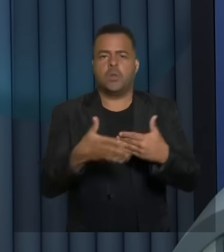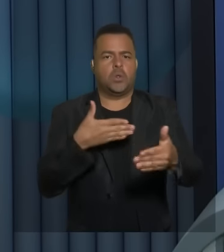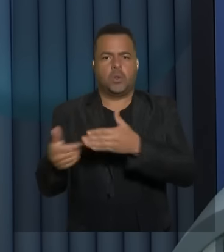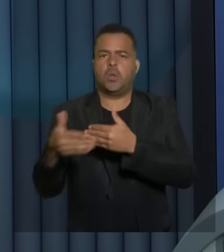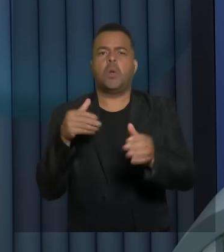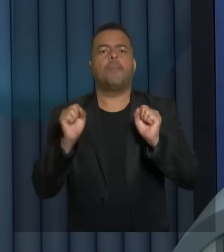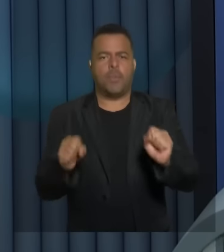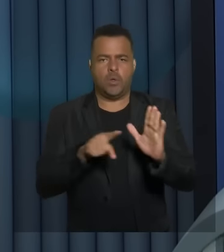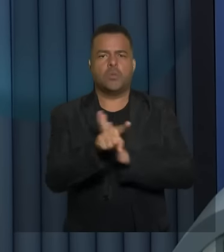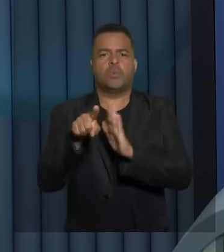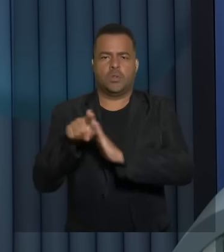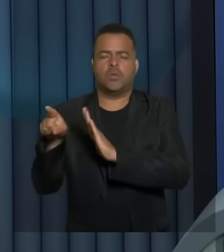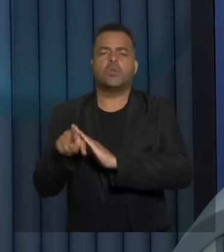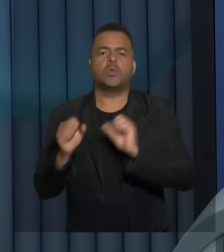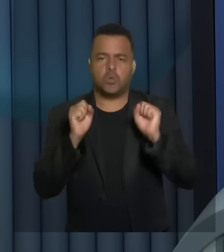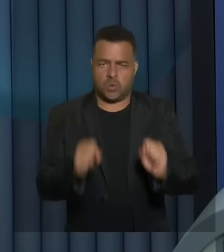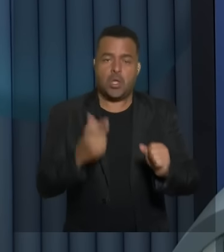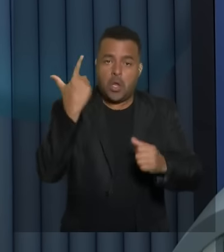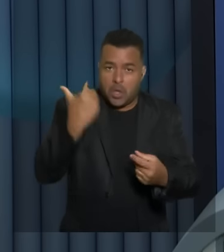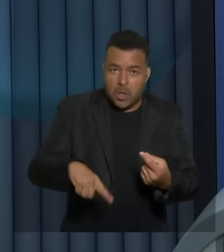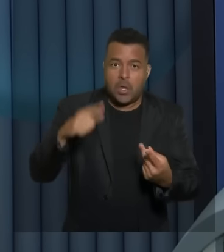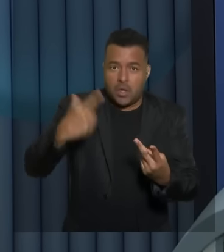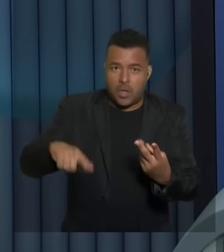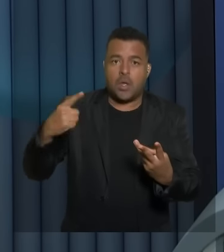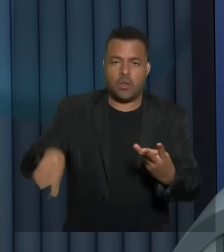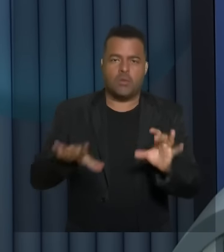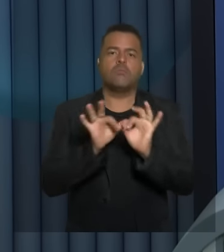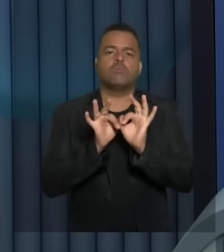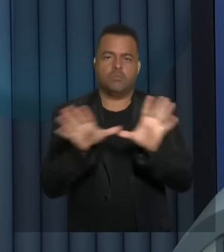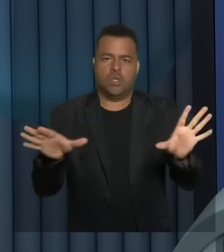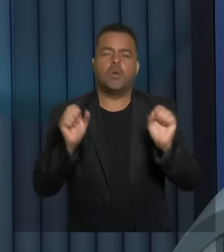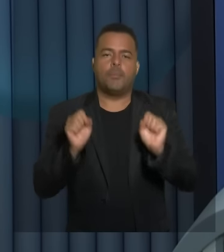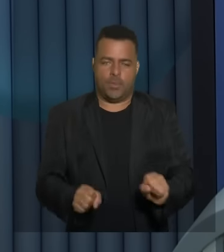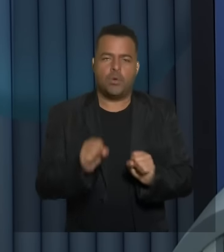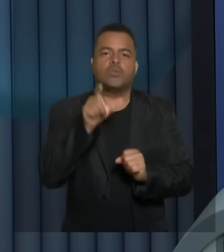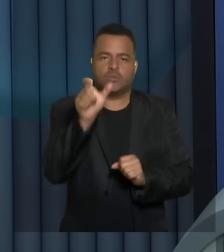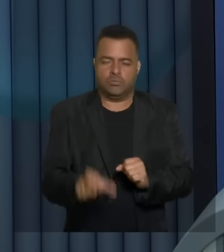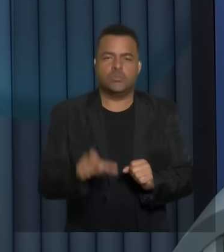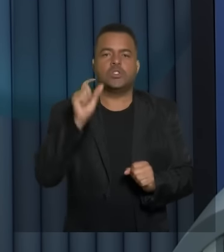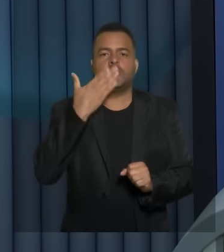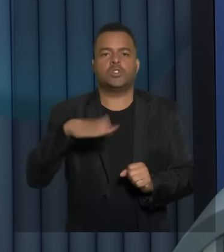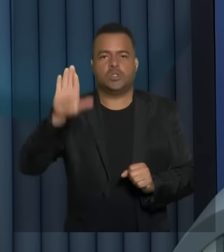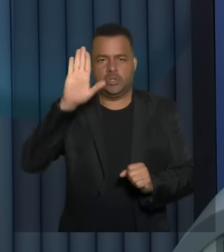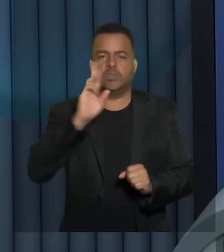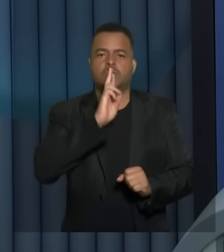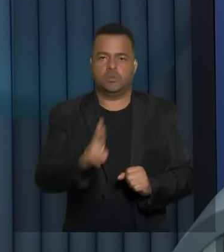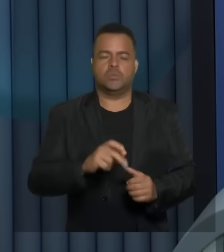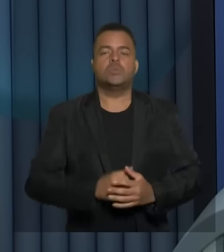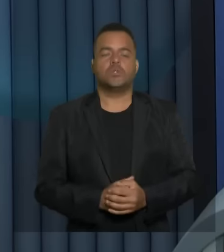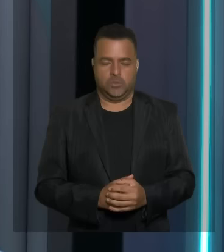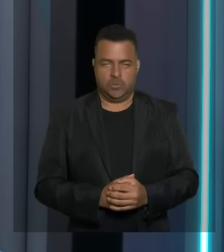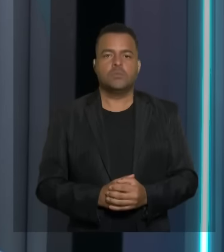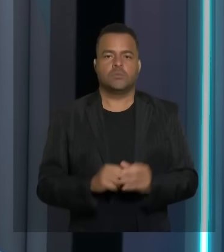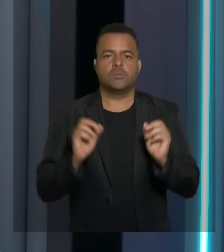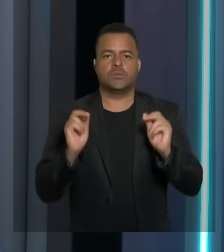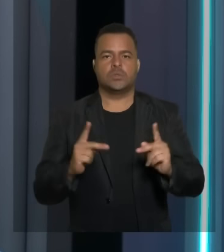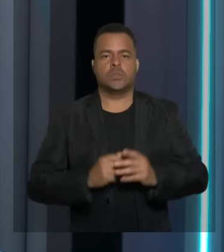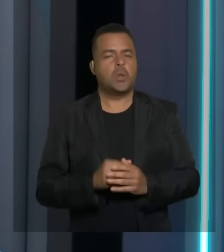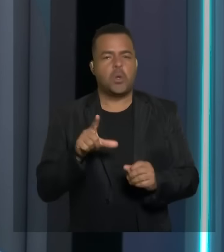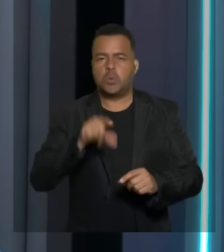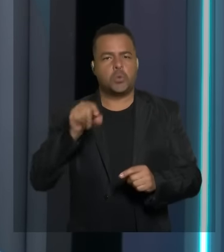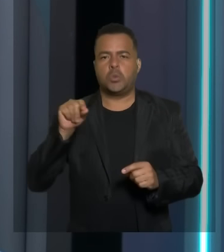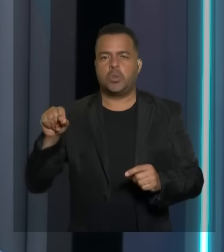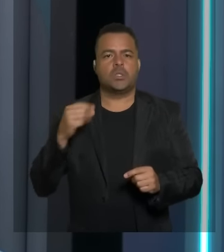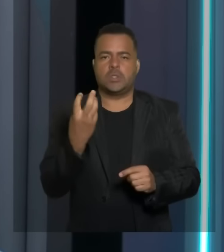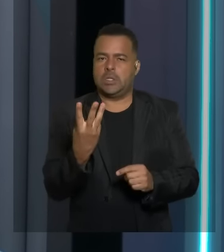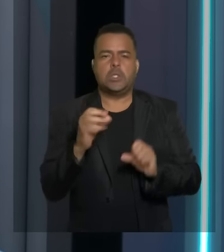bloco pode haver repetição de candidato respondendo certo o senhor pode escolher qualquer um dos